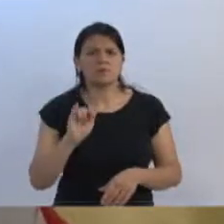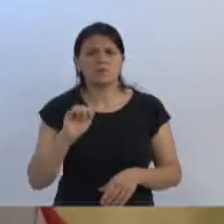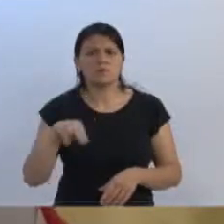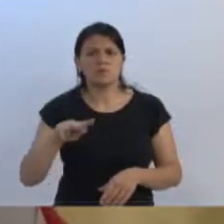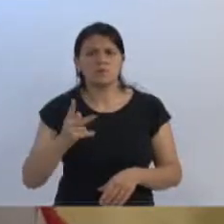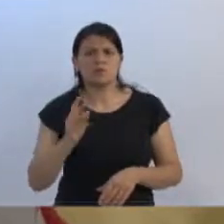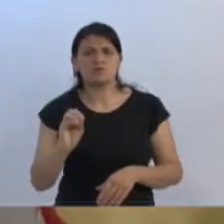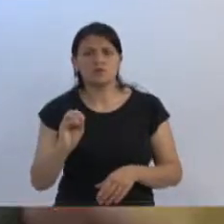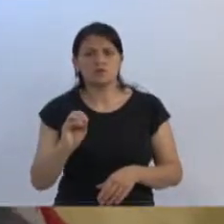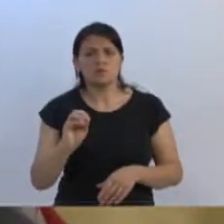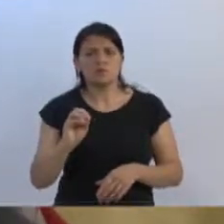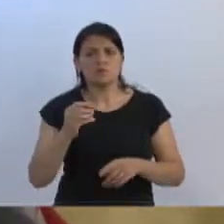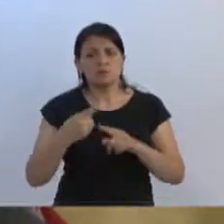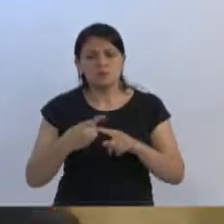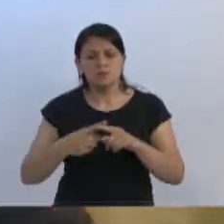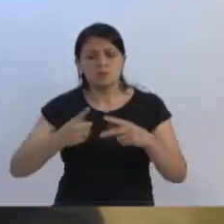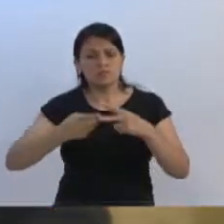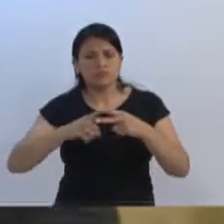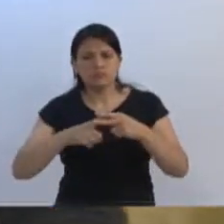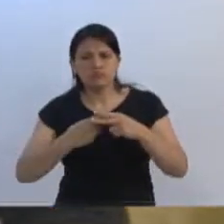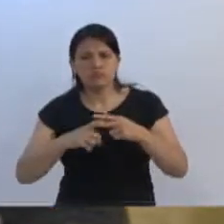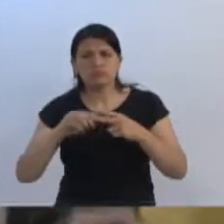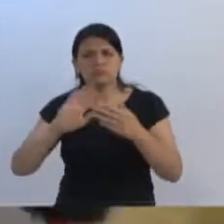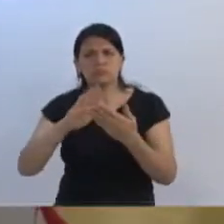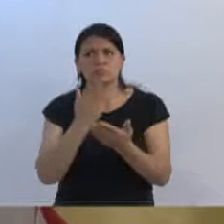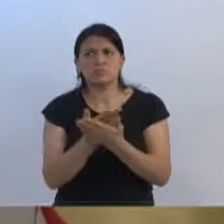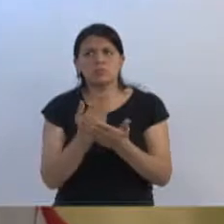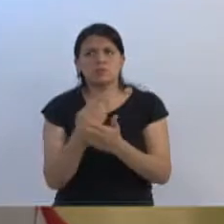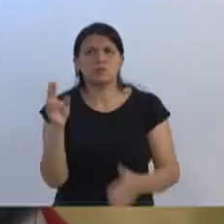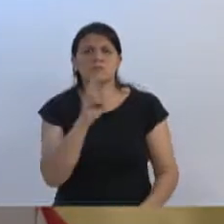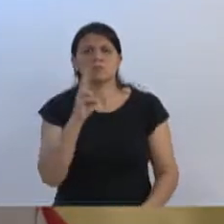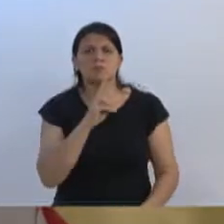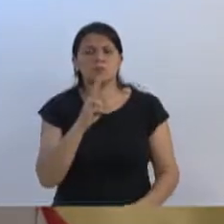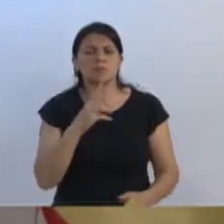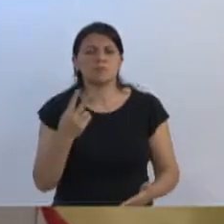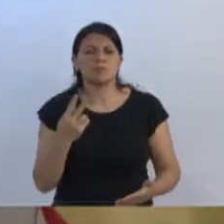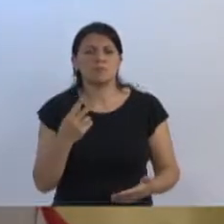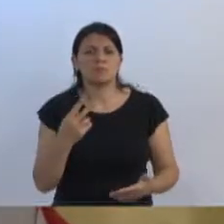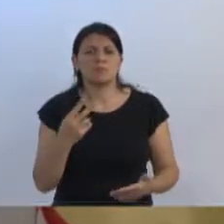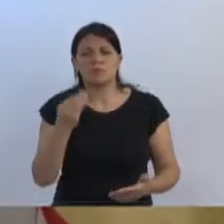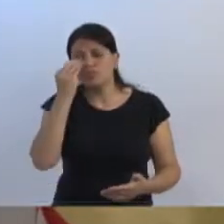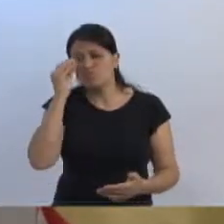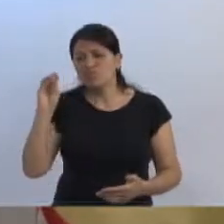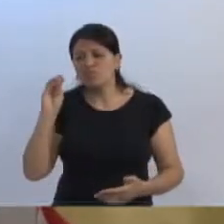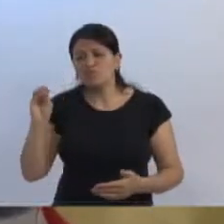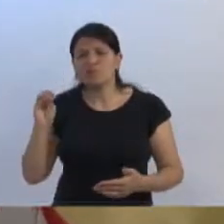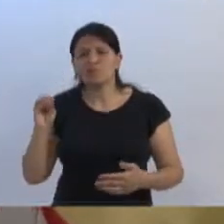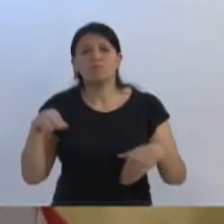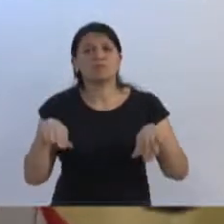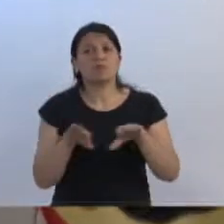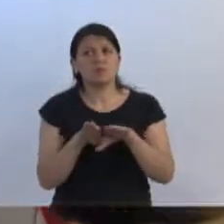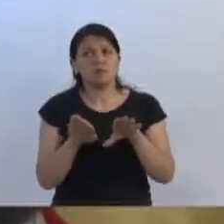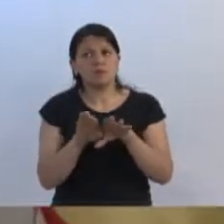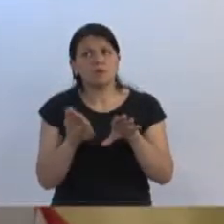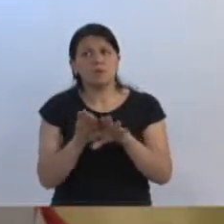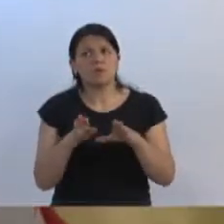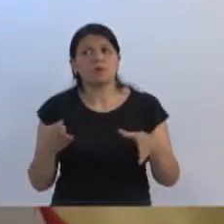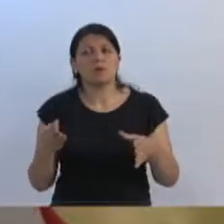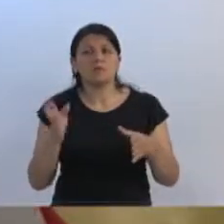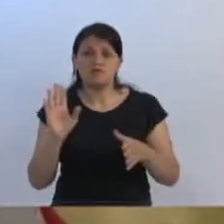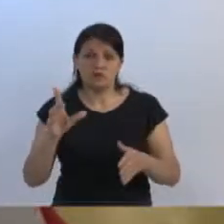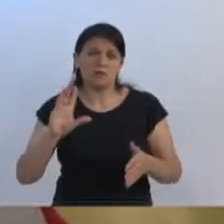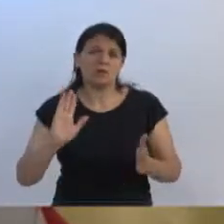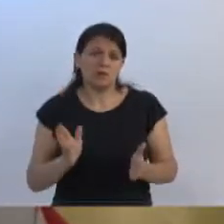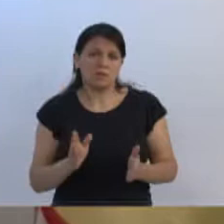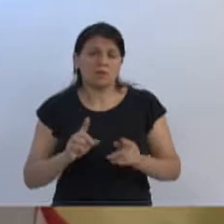para que a escola também venha a ser reformada de caráter emergencial, para que não fique a Deus dará, e não só ao abandono, como ela está